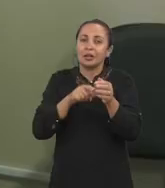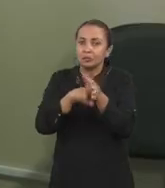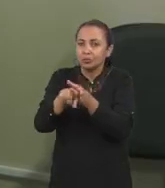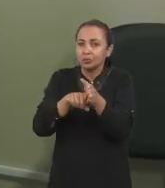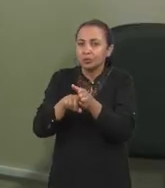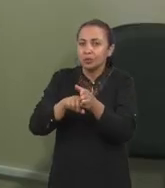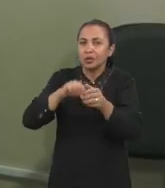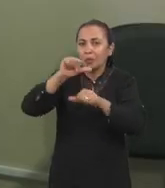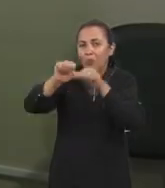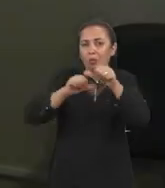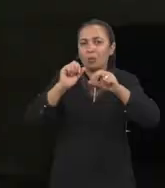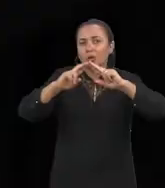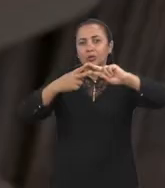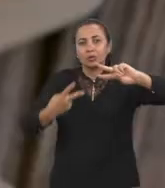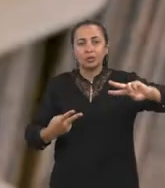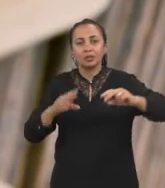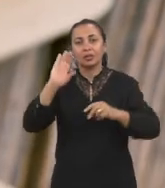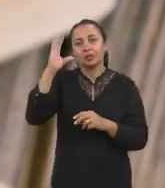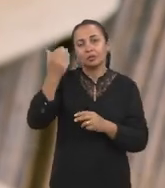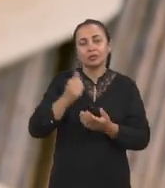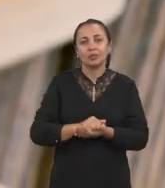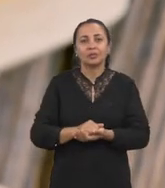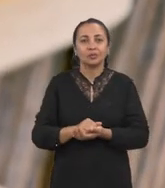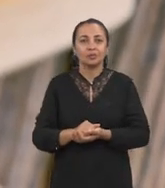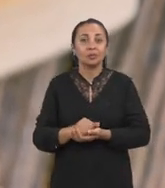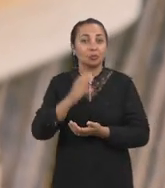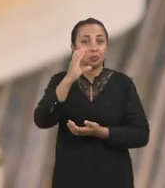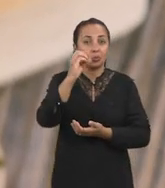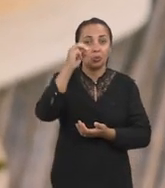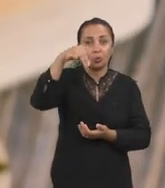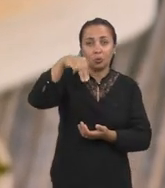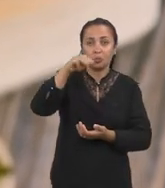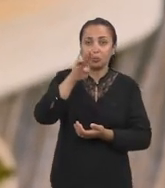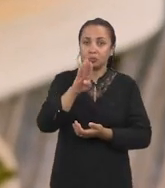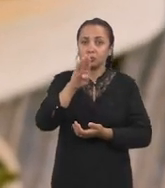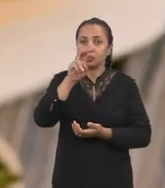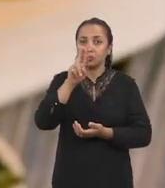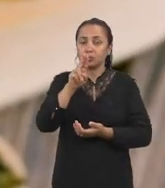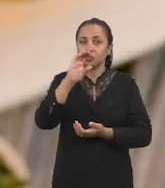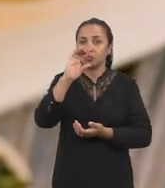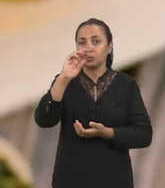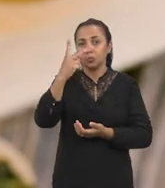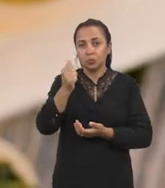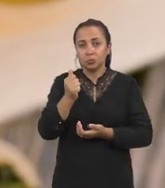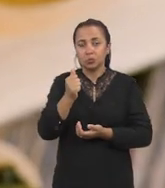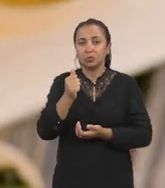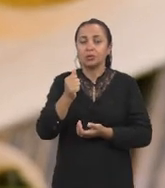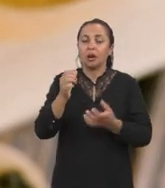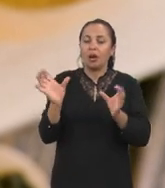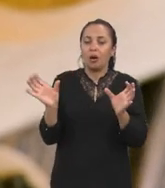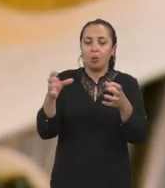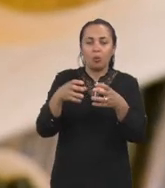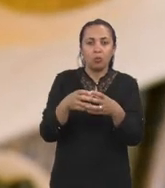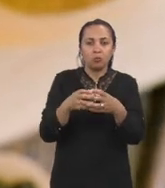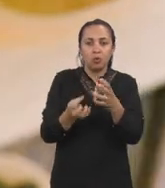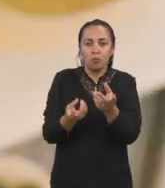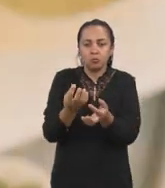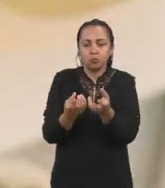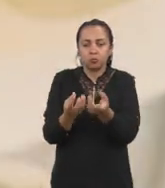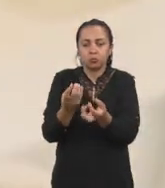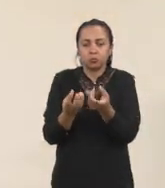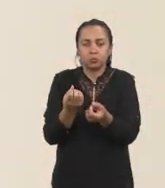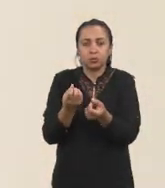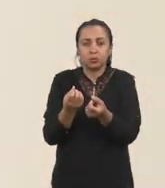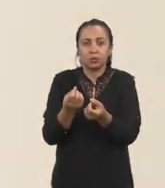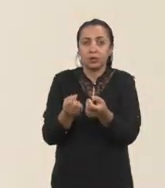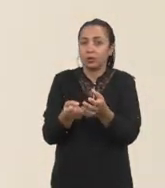genéticas que ocorreram no micro-organismo. Bom, então, a Kombucha é um composto, né, fermentado, e aí essa